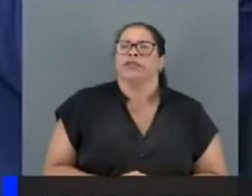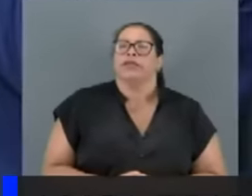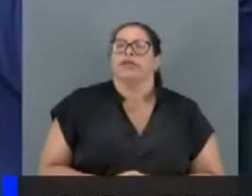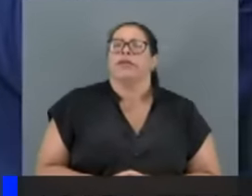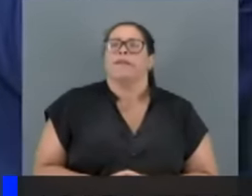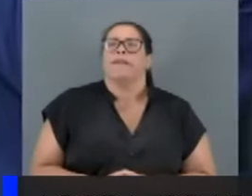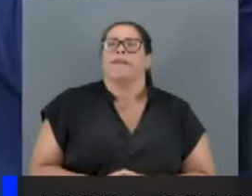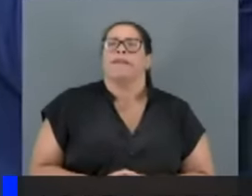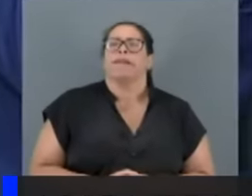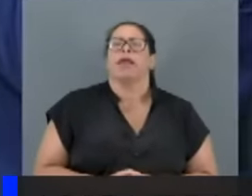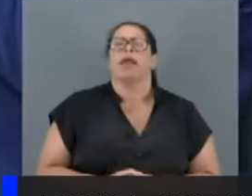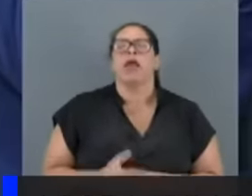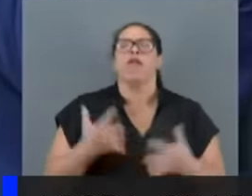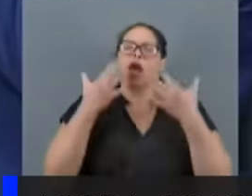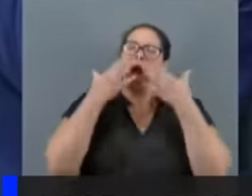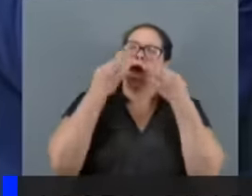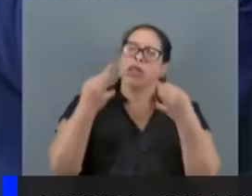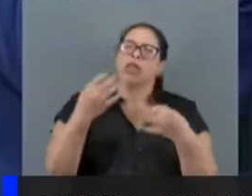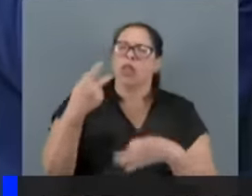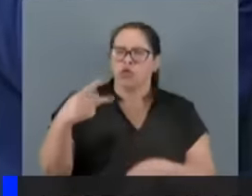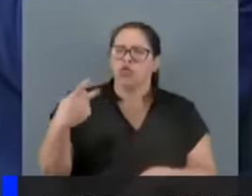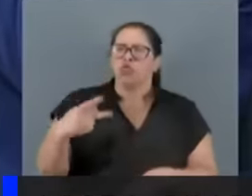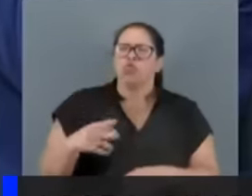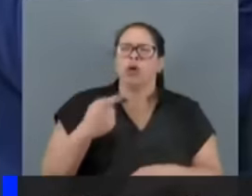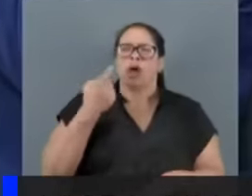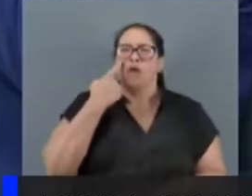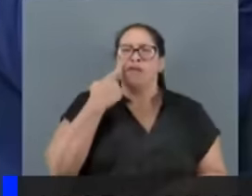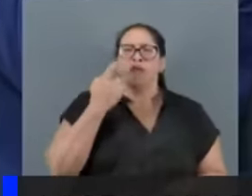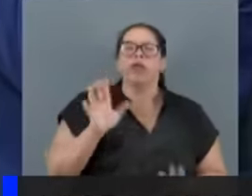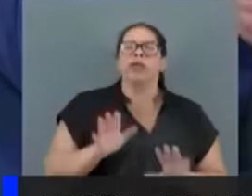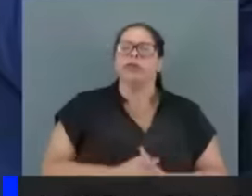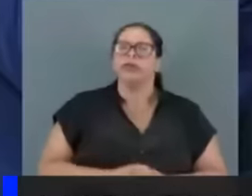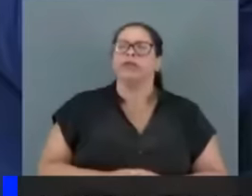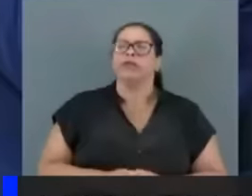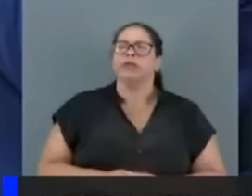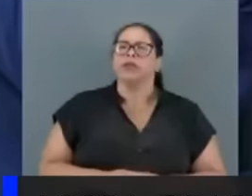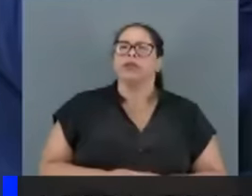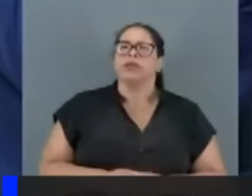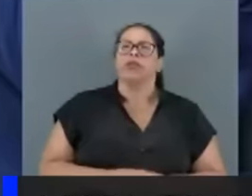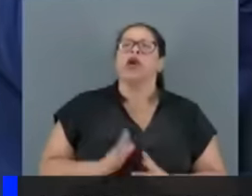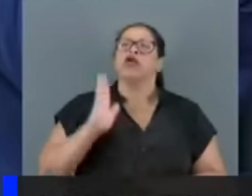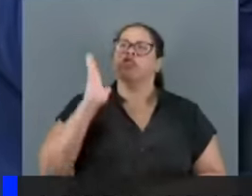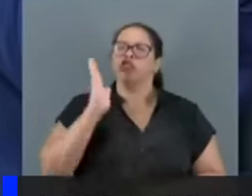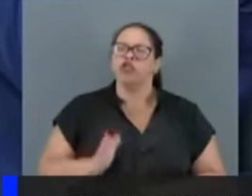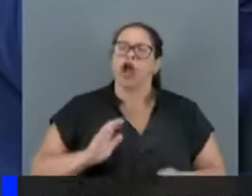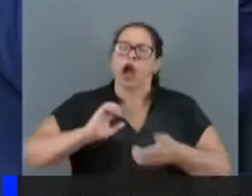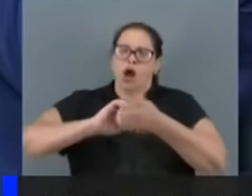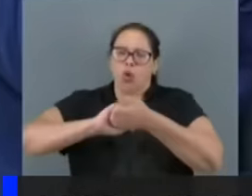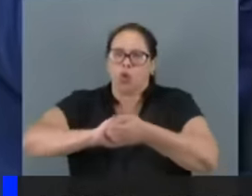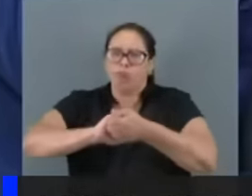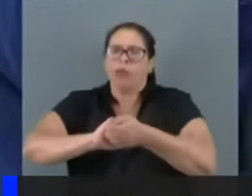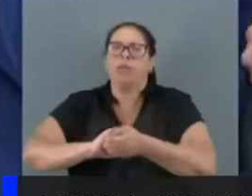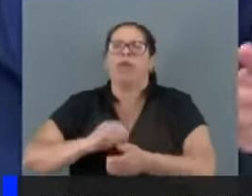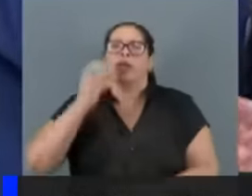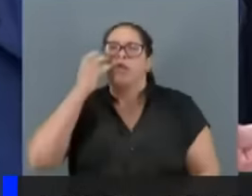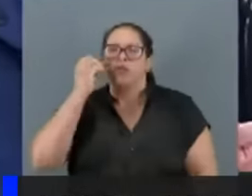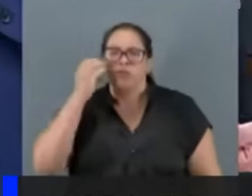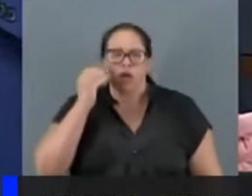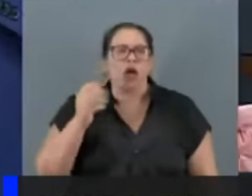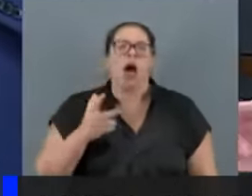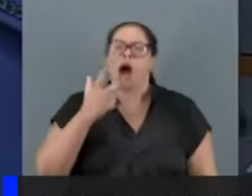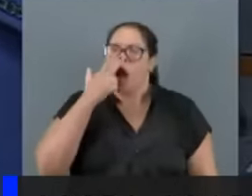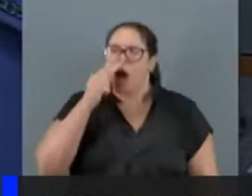Eu vi com atenção suas palavras e nós vivemos um mundo polarizado. Eu fui até aí cumprimentá-lo, acho que é um dever de